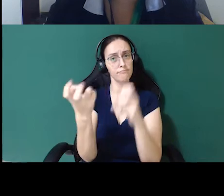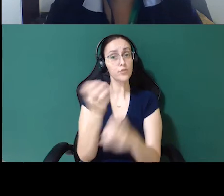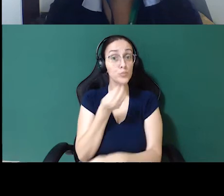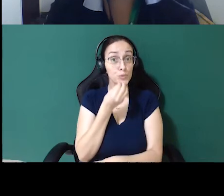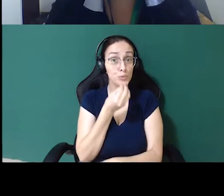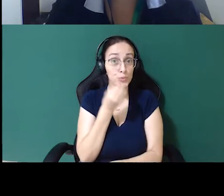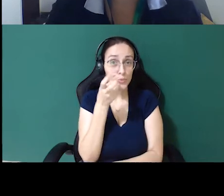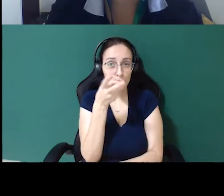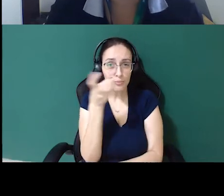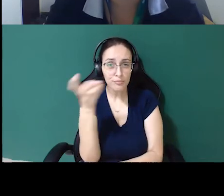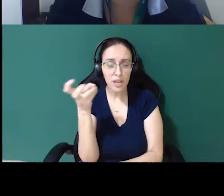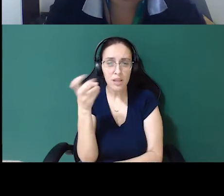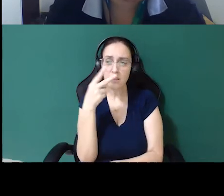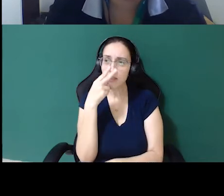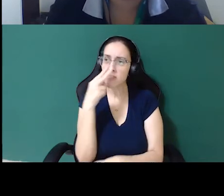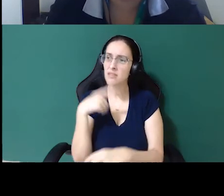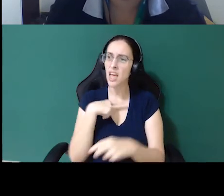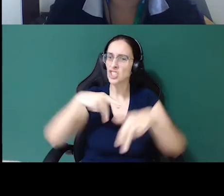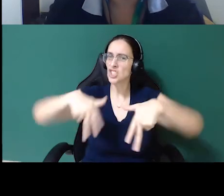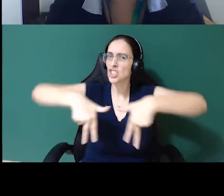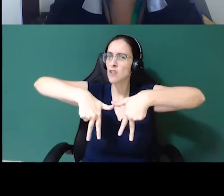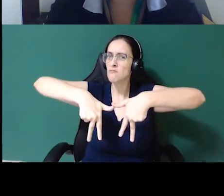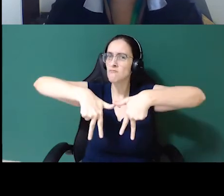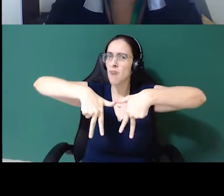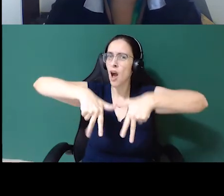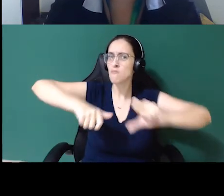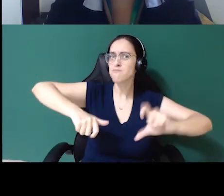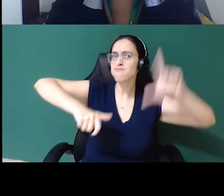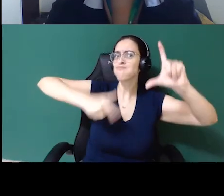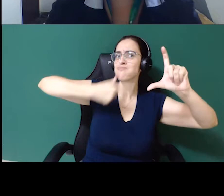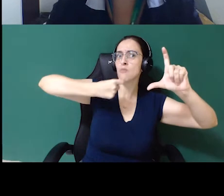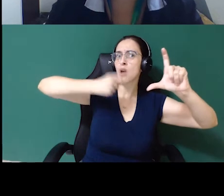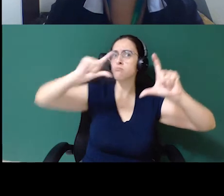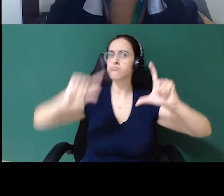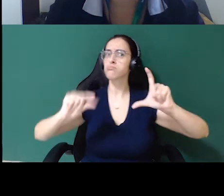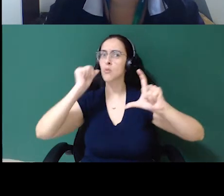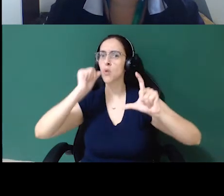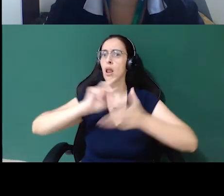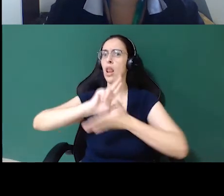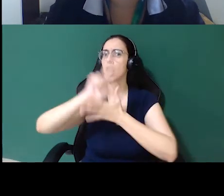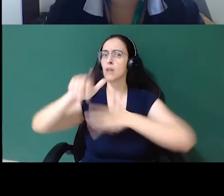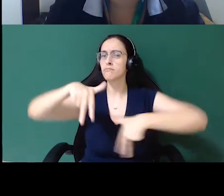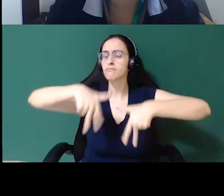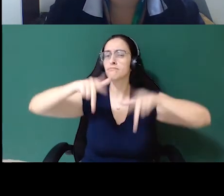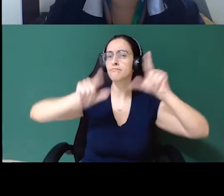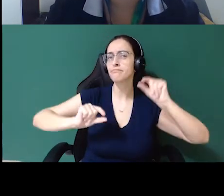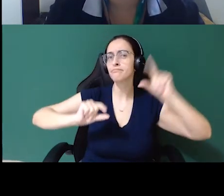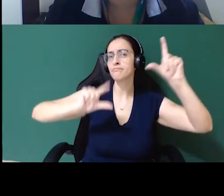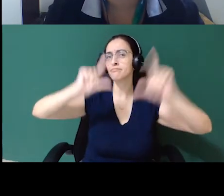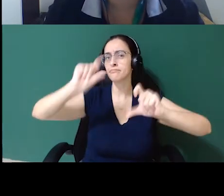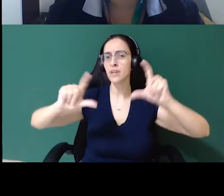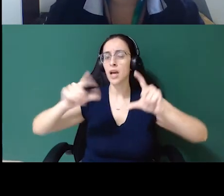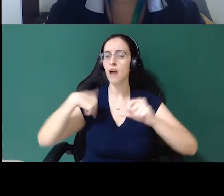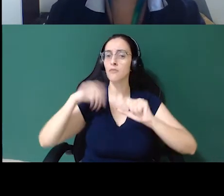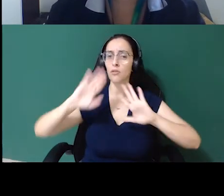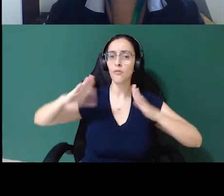disparidade de gênero ali, eu vou tentar as vagas abertas, eu vou direcionar elas para